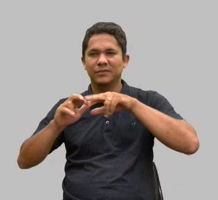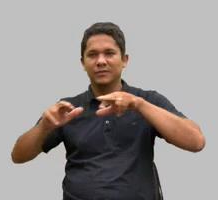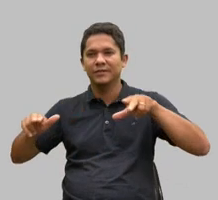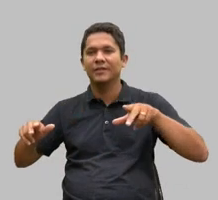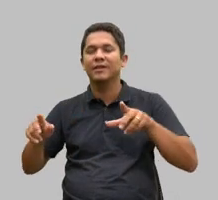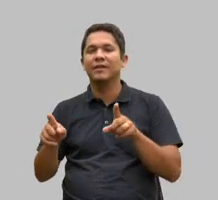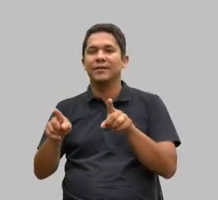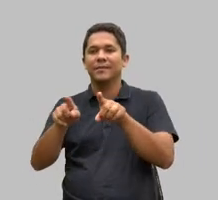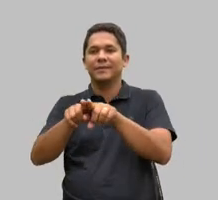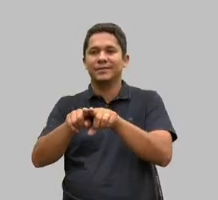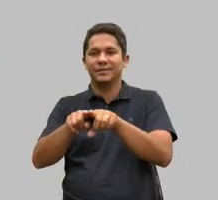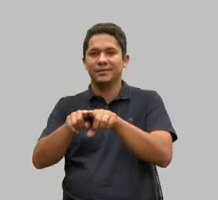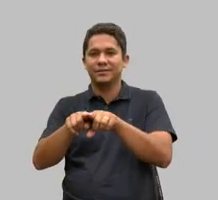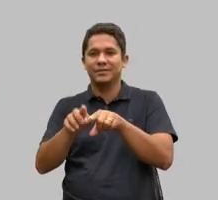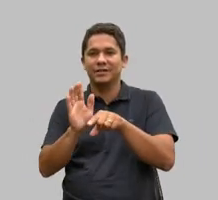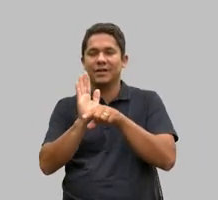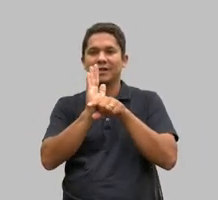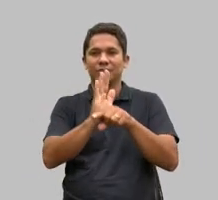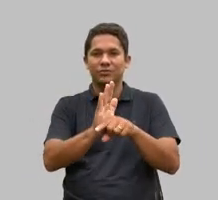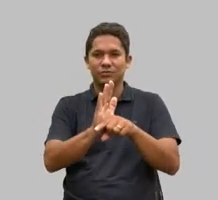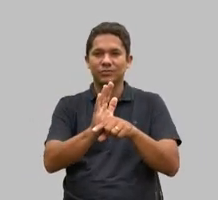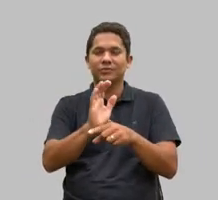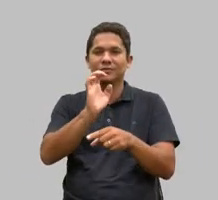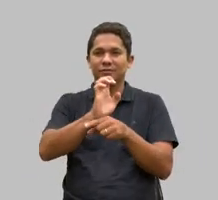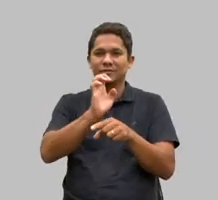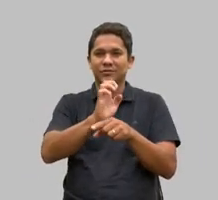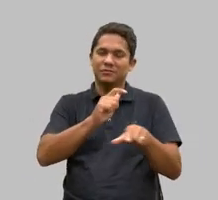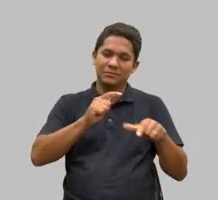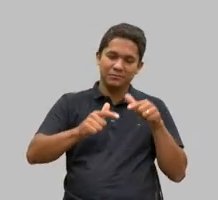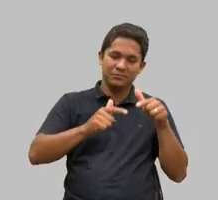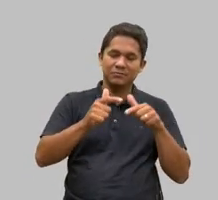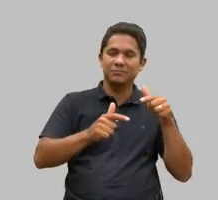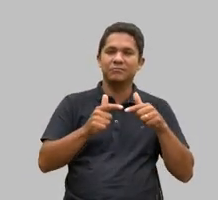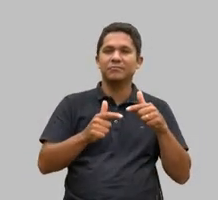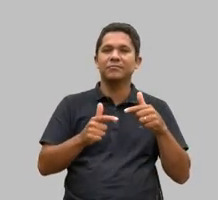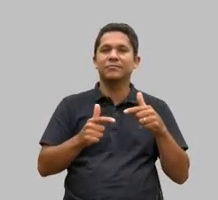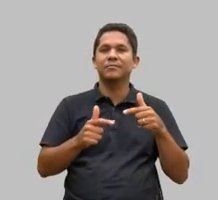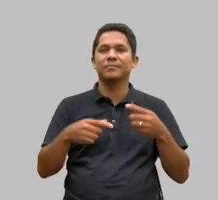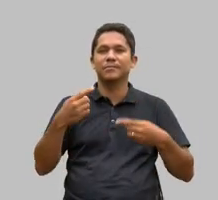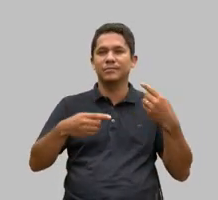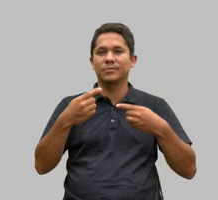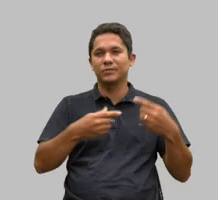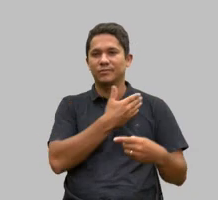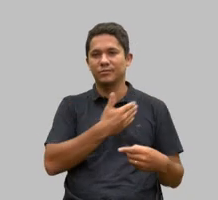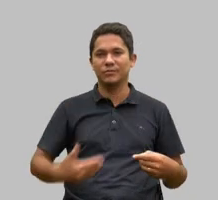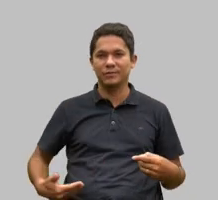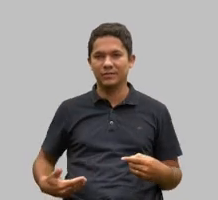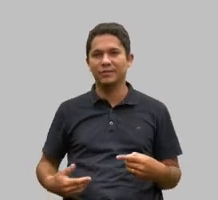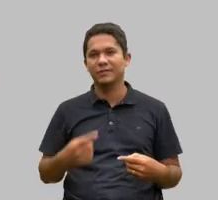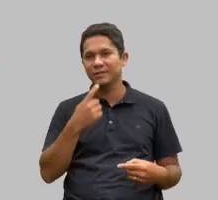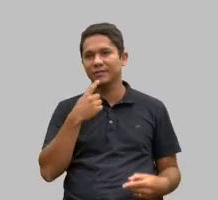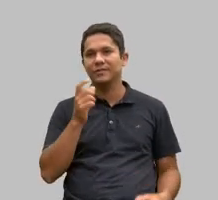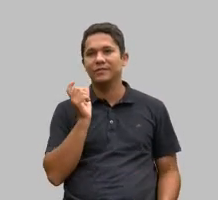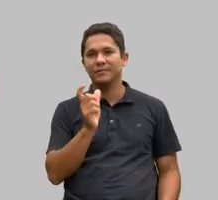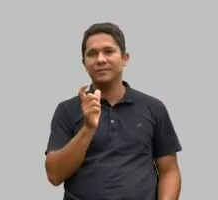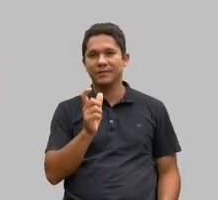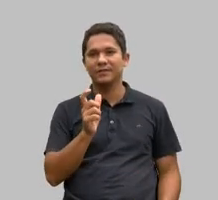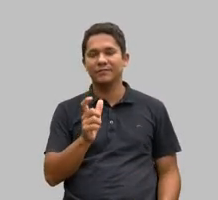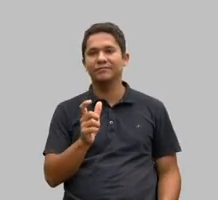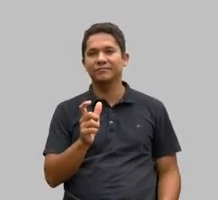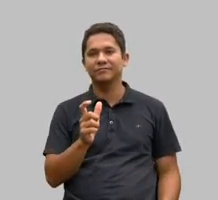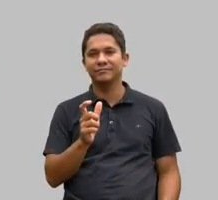do Estado na execução das políticas públicas. E vejam só que a terminologia jurídica é justamente essa,